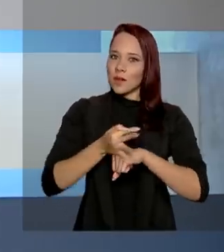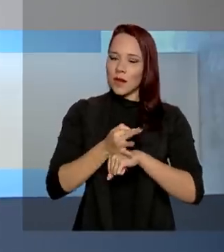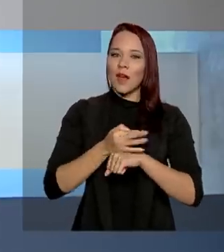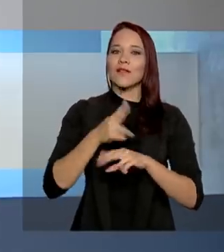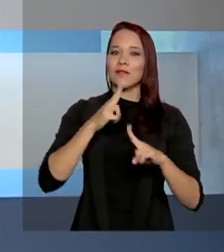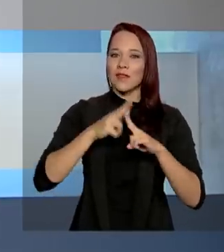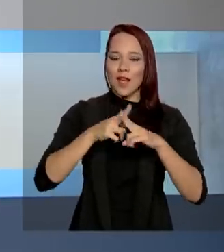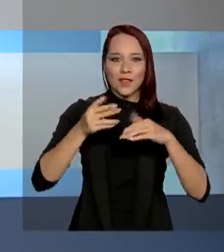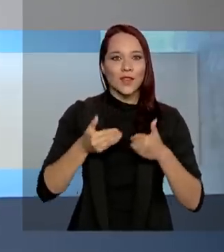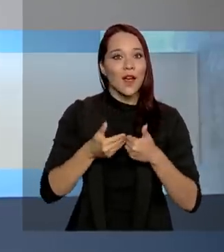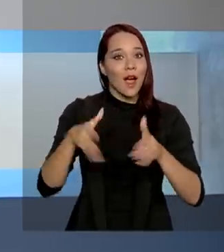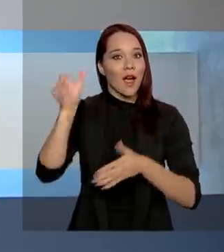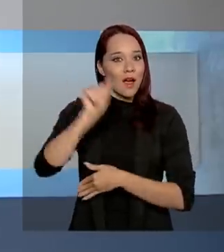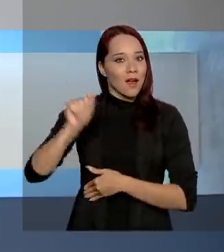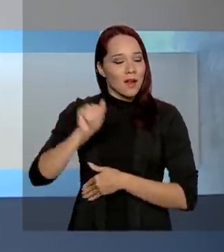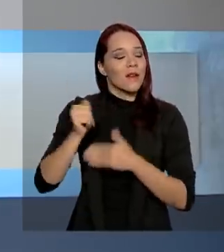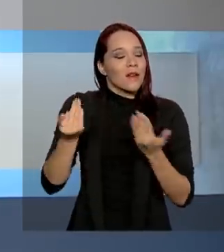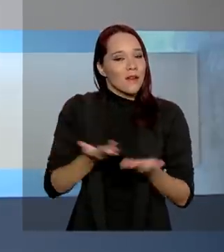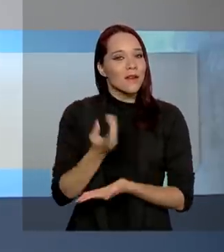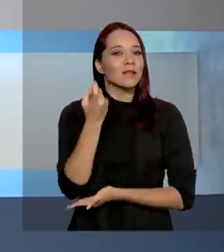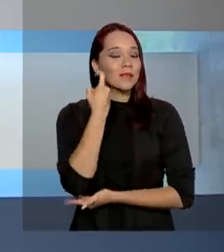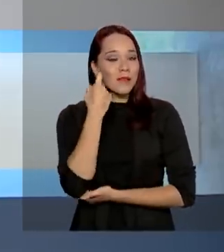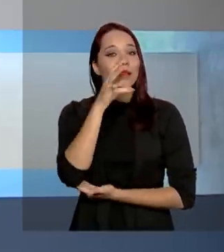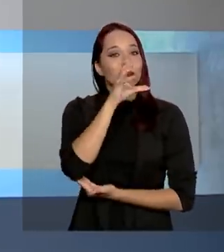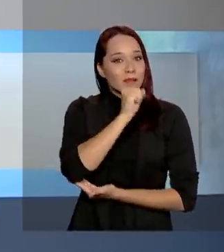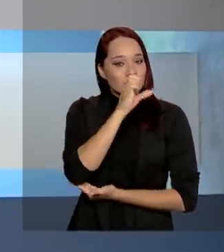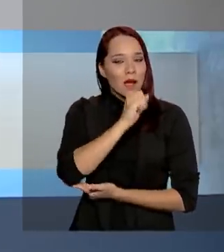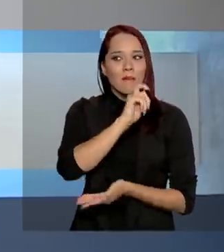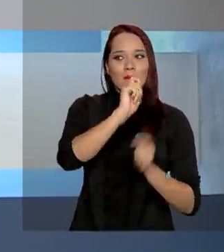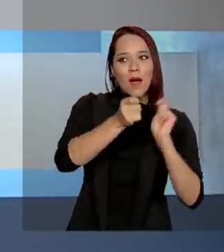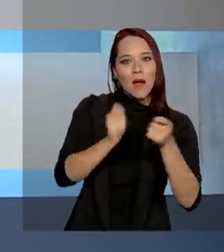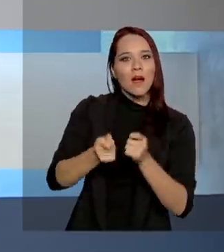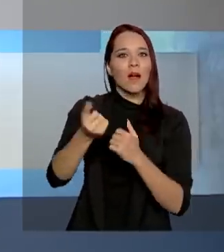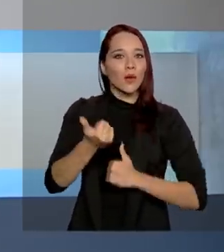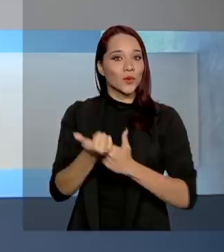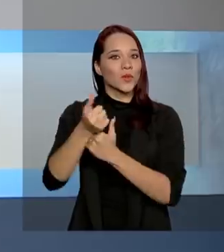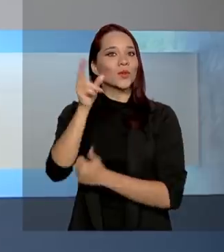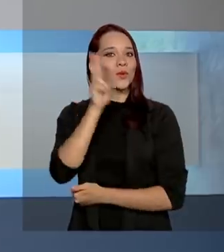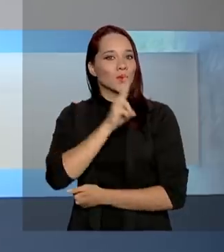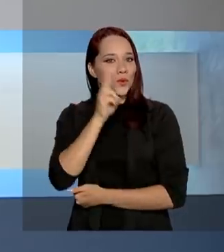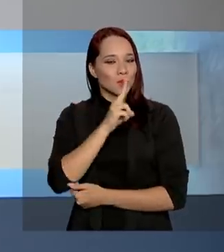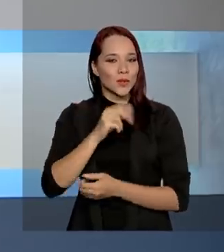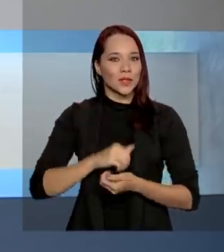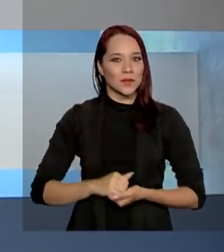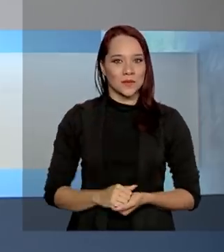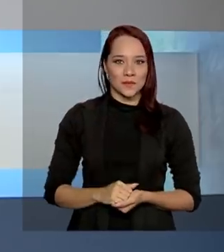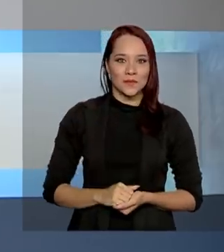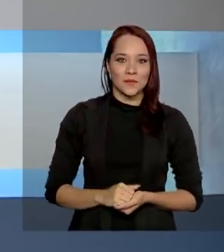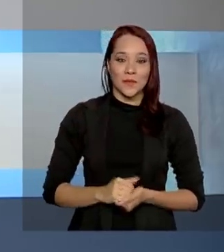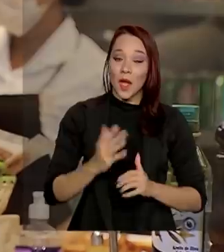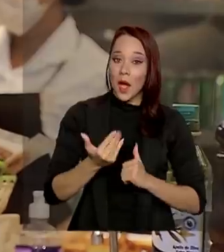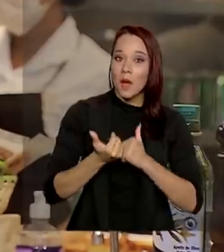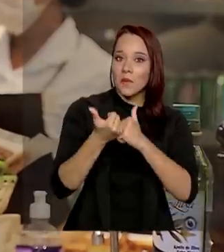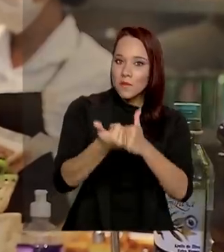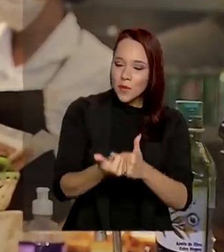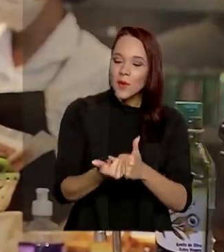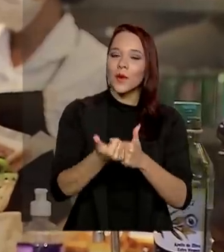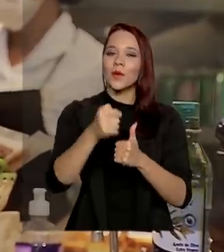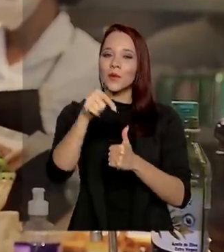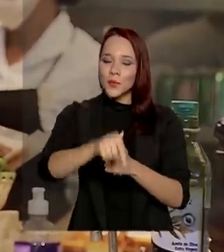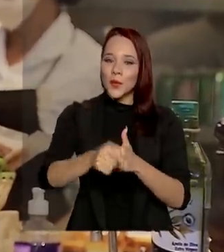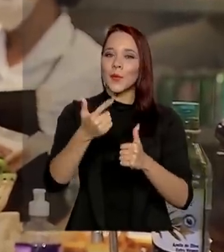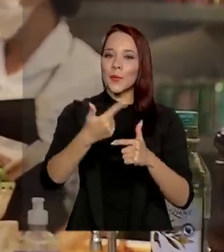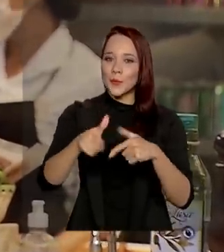Caixa reabre agência nesta sexta e sábado para pagamento do auxílio emergencial. Apoio financeiro na